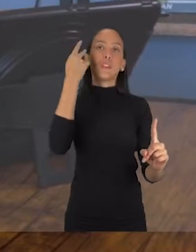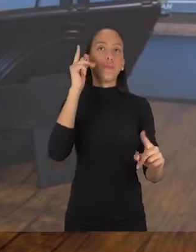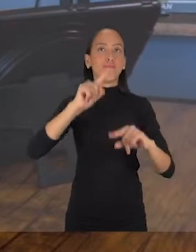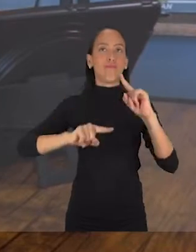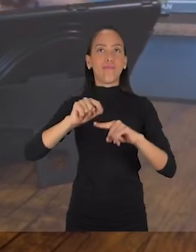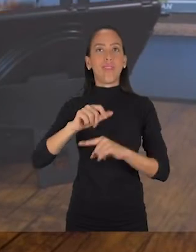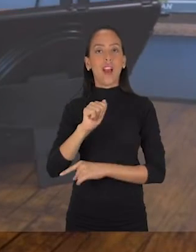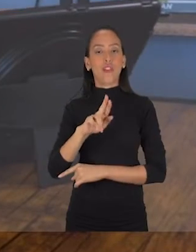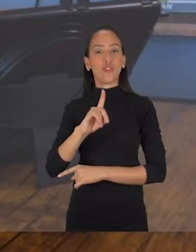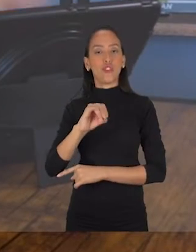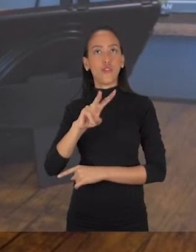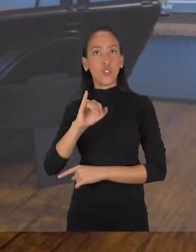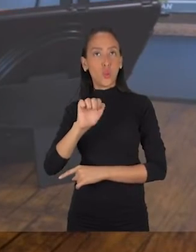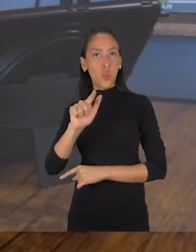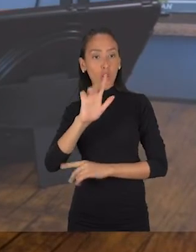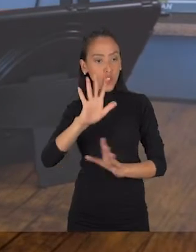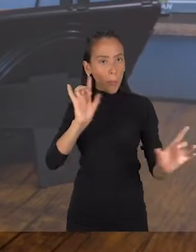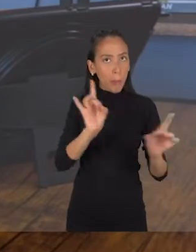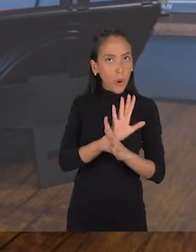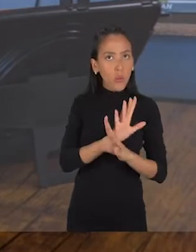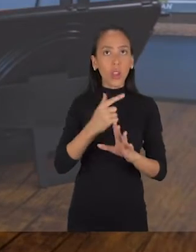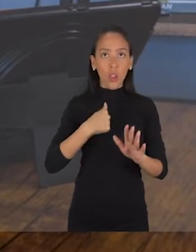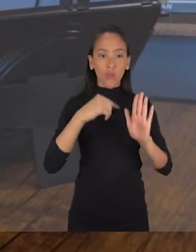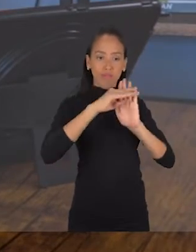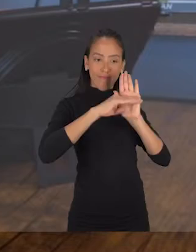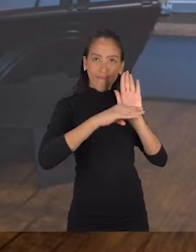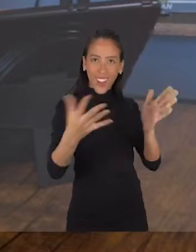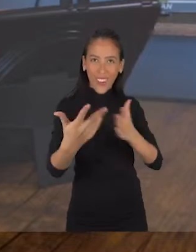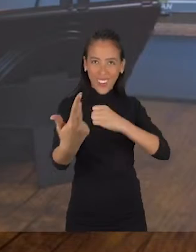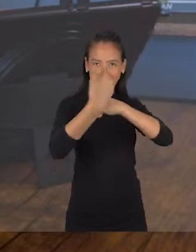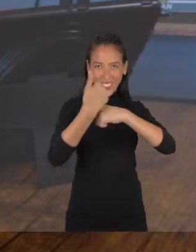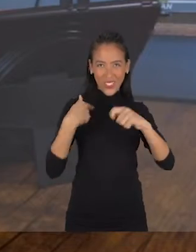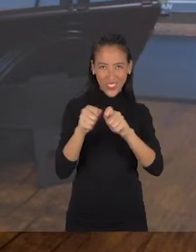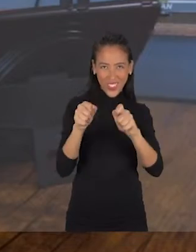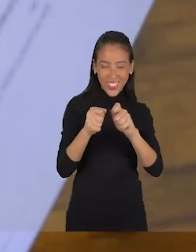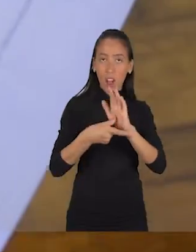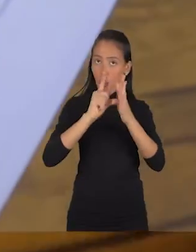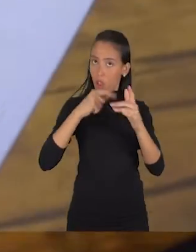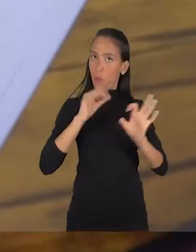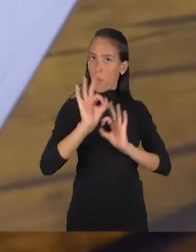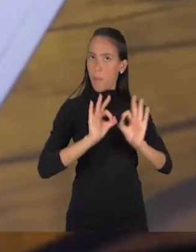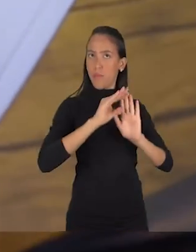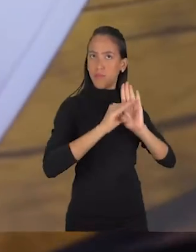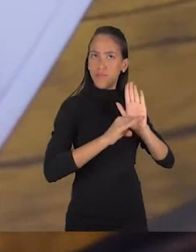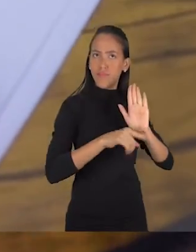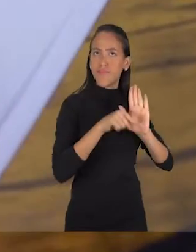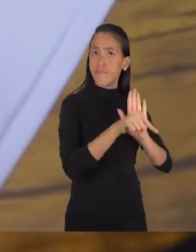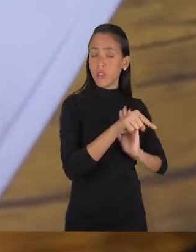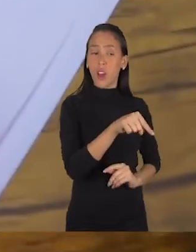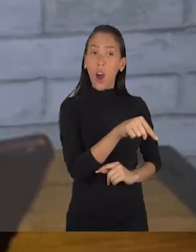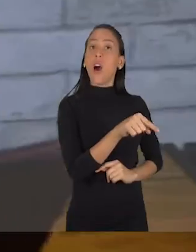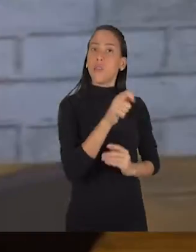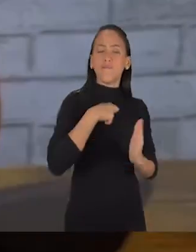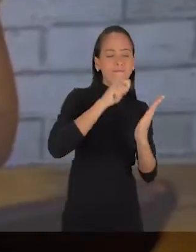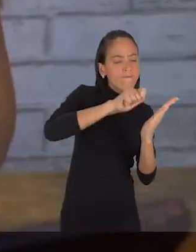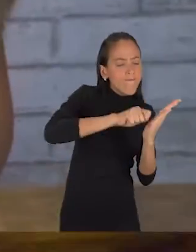público? Põe a ideia no papel. Esse aqui é o meu roteiro, por exemplo, desse vídeo que a gente está fazendo agora. Se você põe a ideia no papel, não importa o